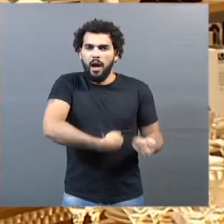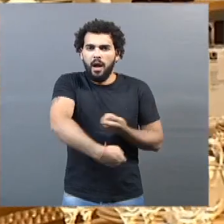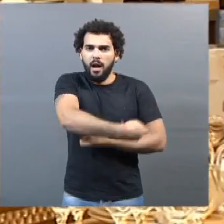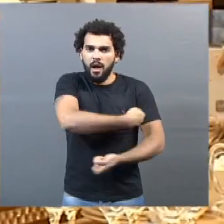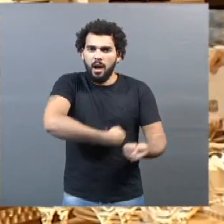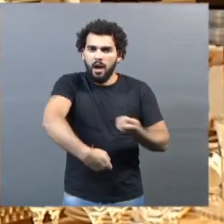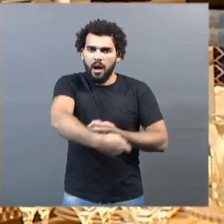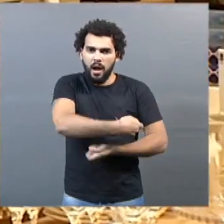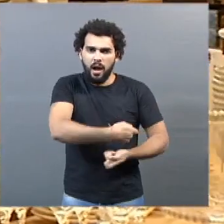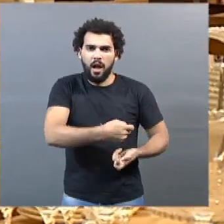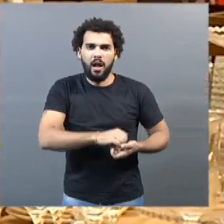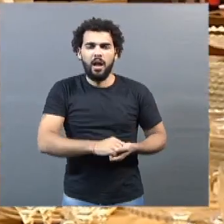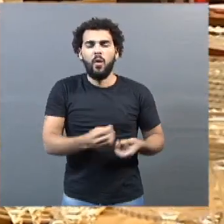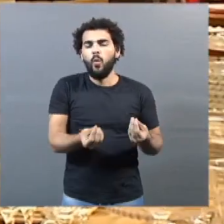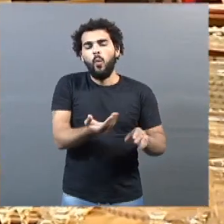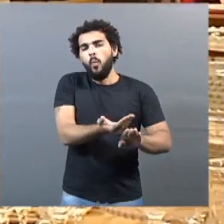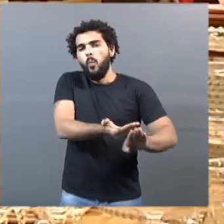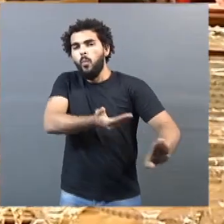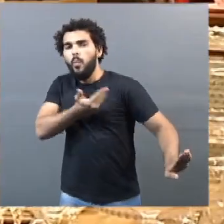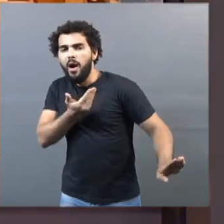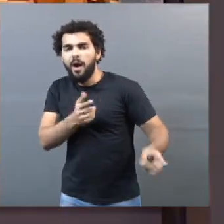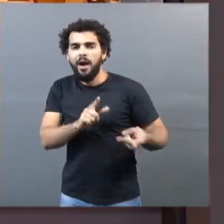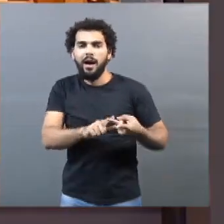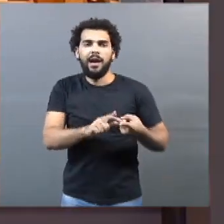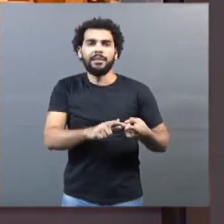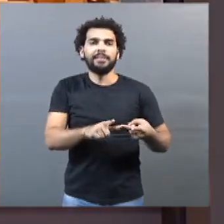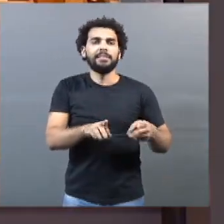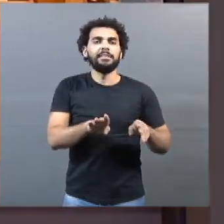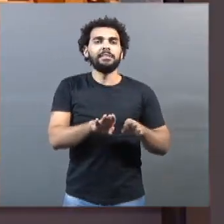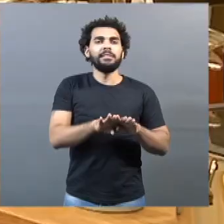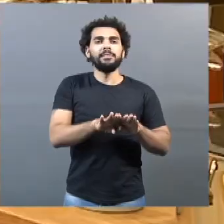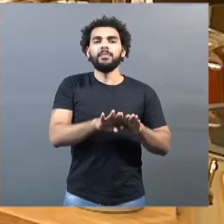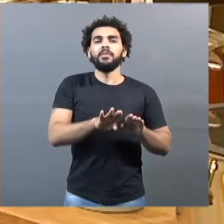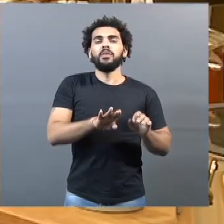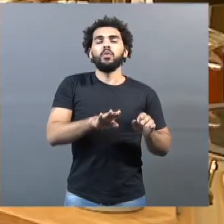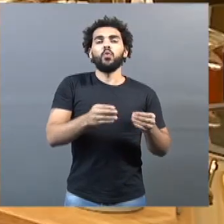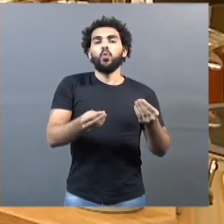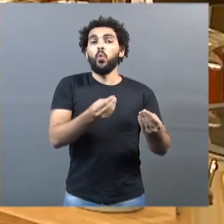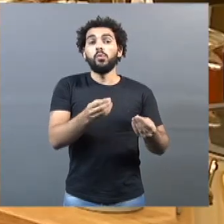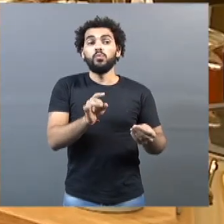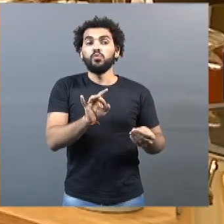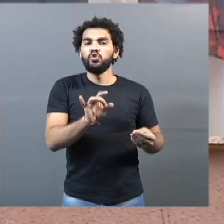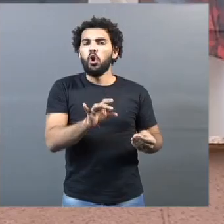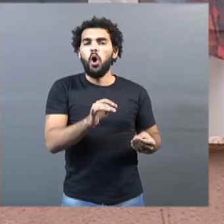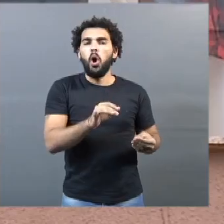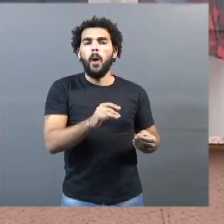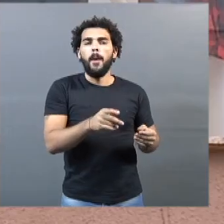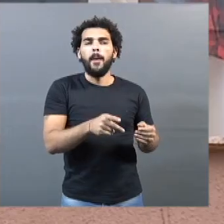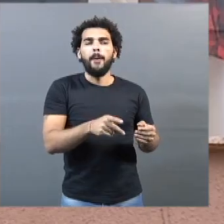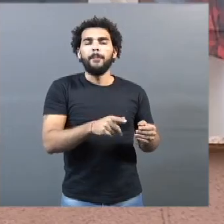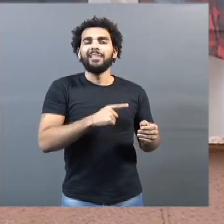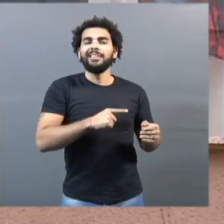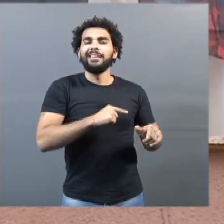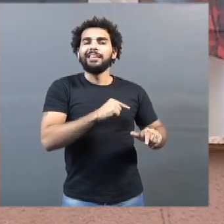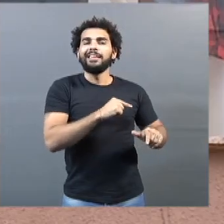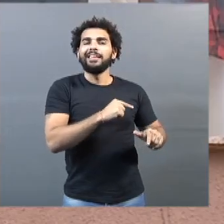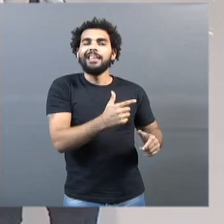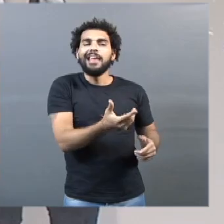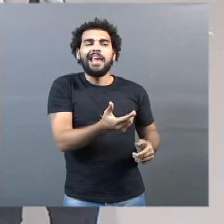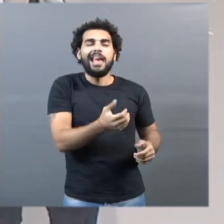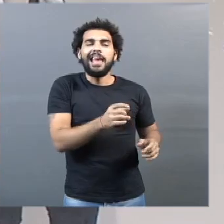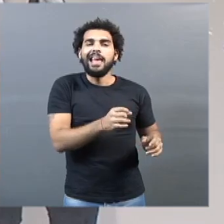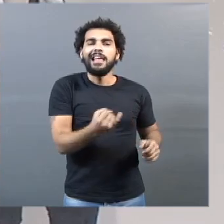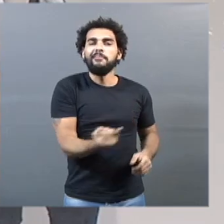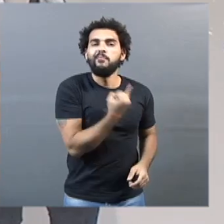normas de distanciamento social e permitam apenas o funcionamento de serviços essenciais. A decisão